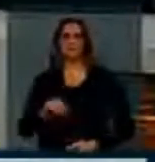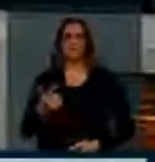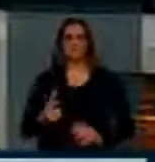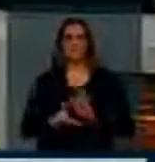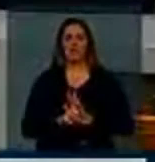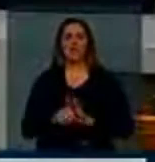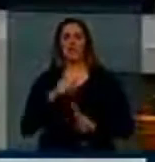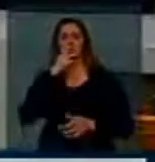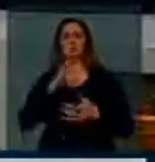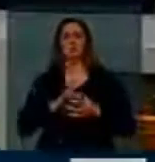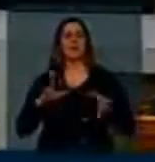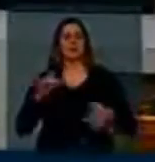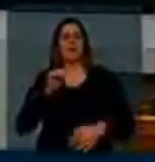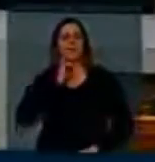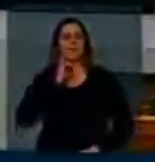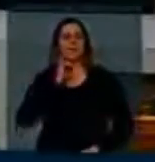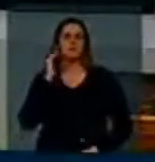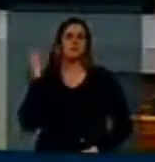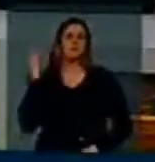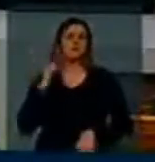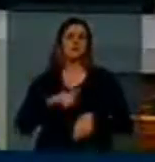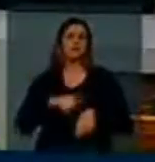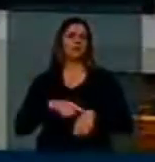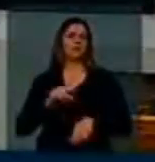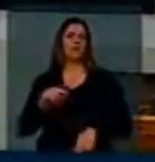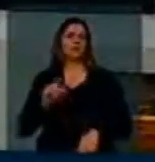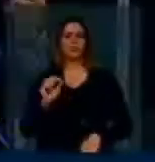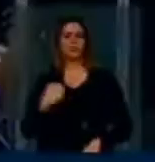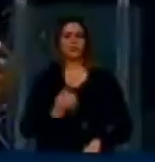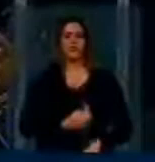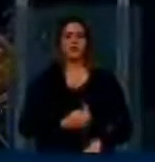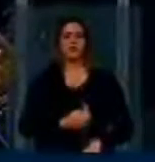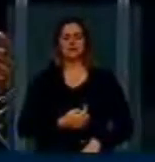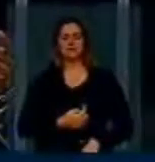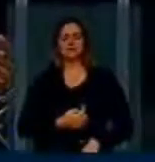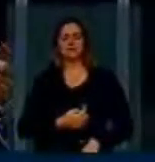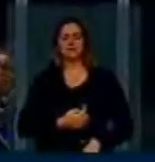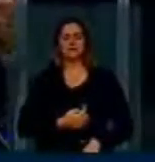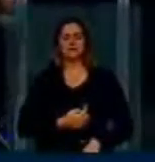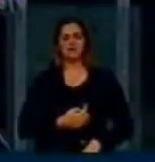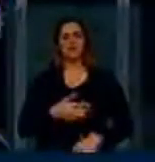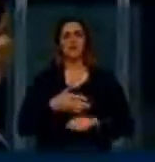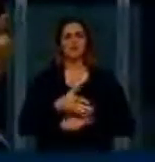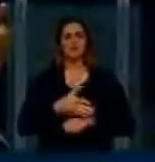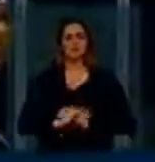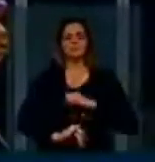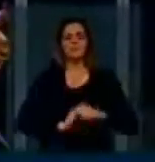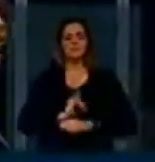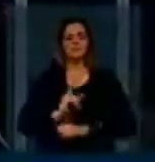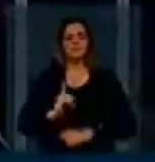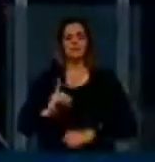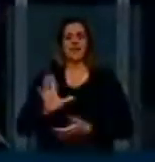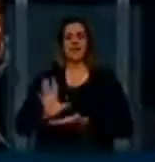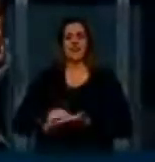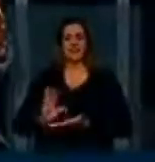Até pouco tempo atrás, Mas, a nossa navegação era gravada, analisada e